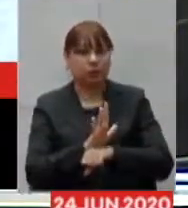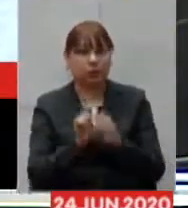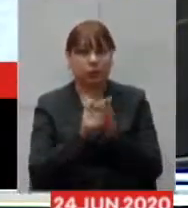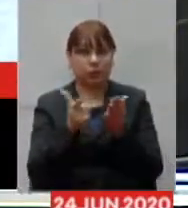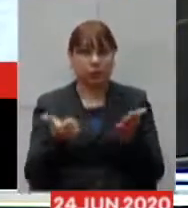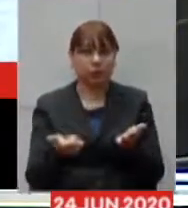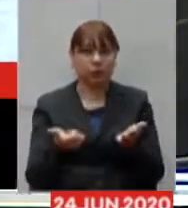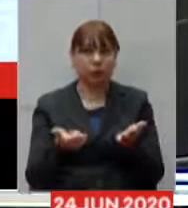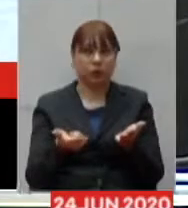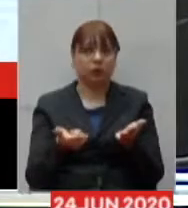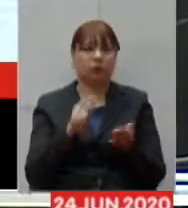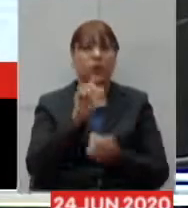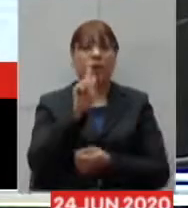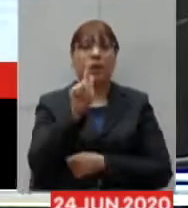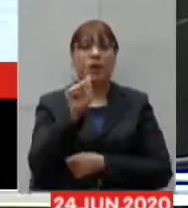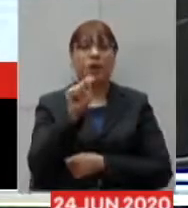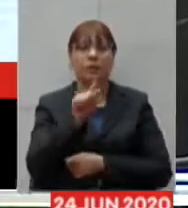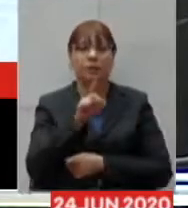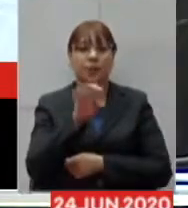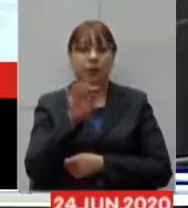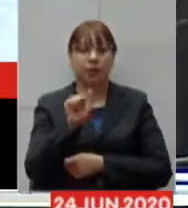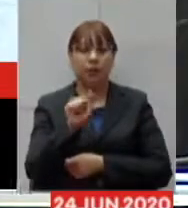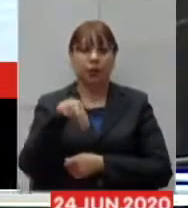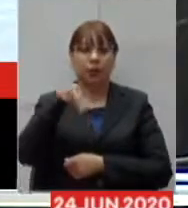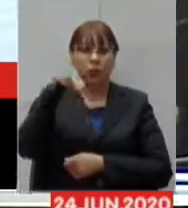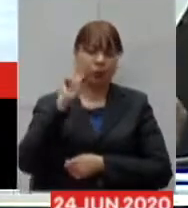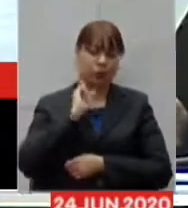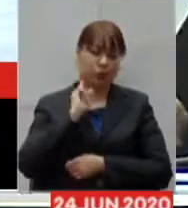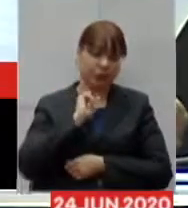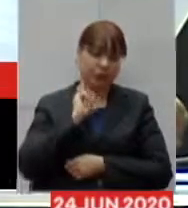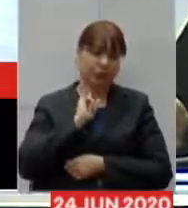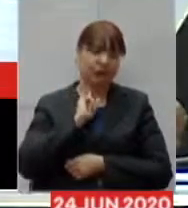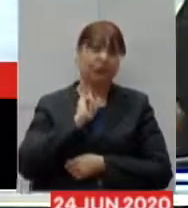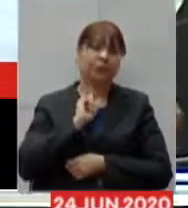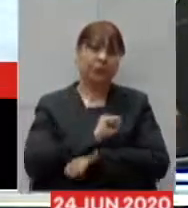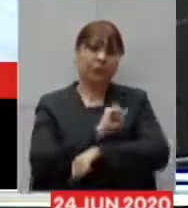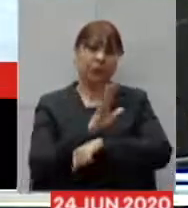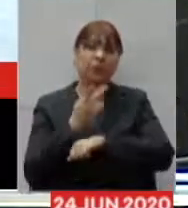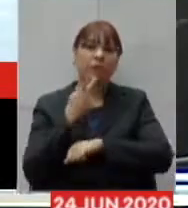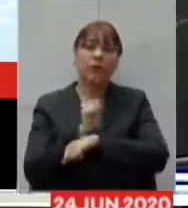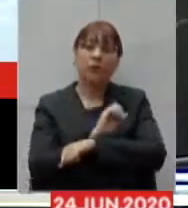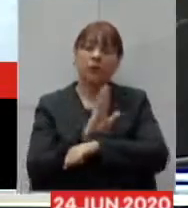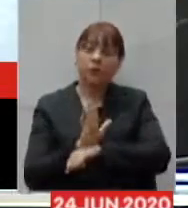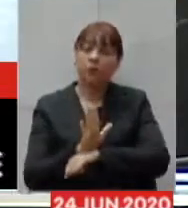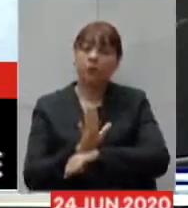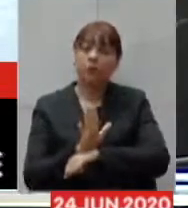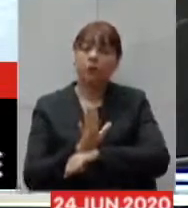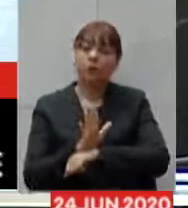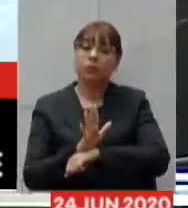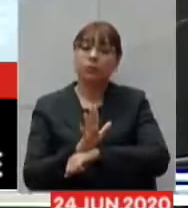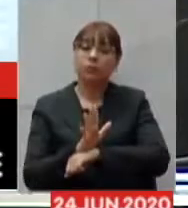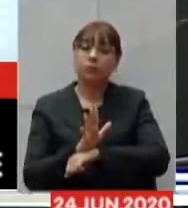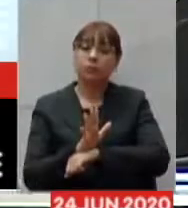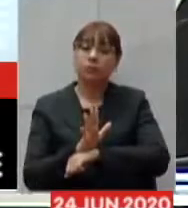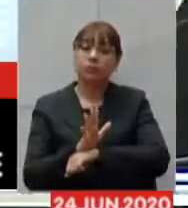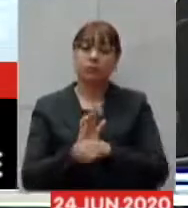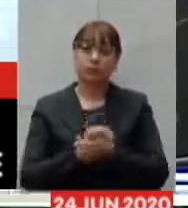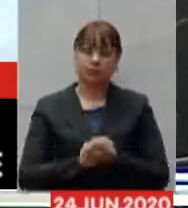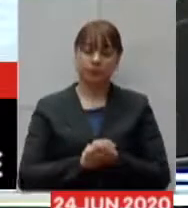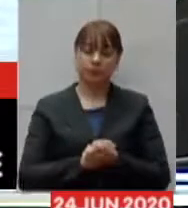jornal Gazeta Norte Mineira e Montes Claros dizendo que Montes Claros está sem anestesia